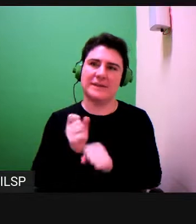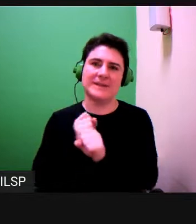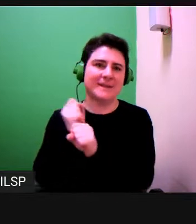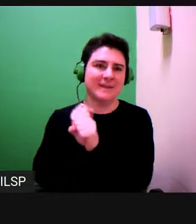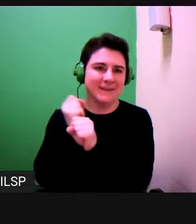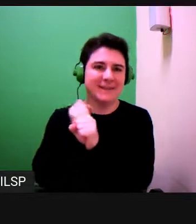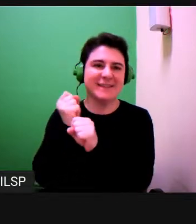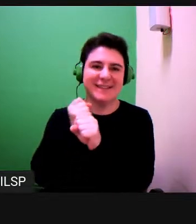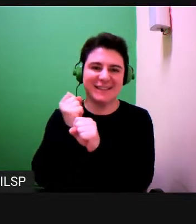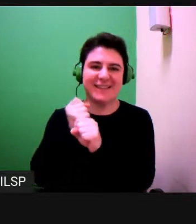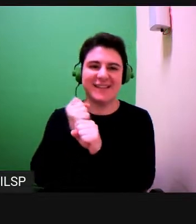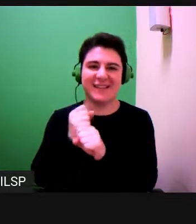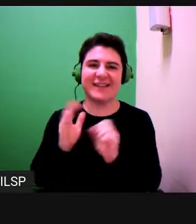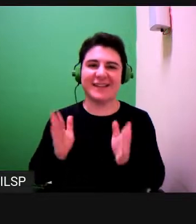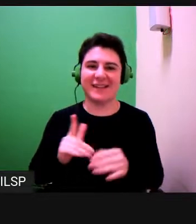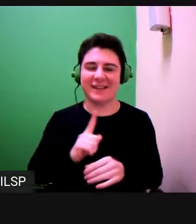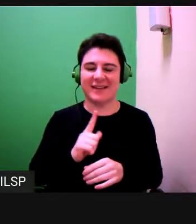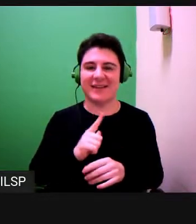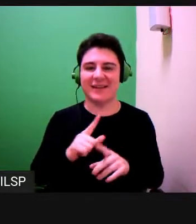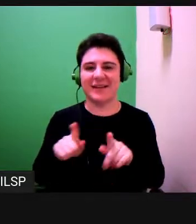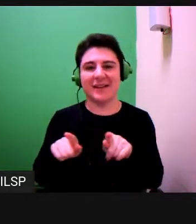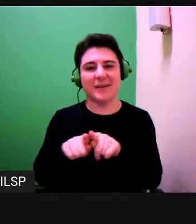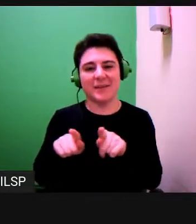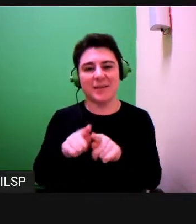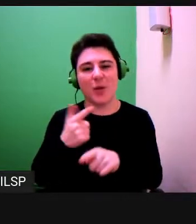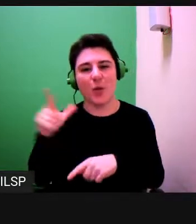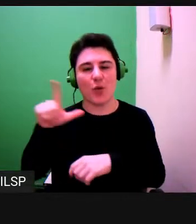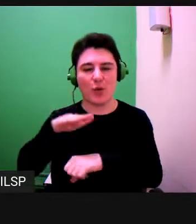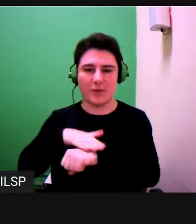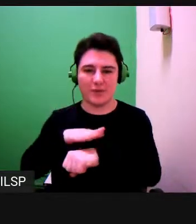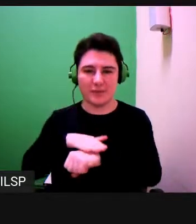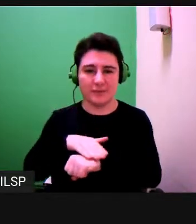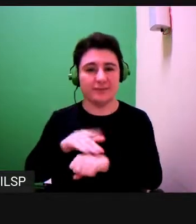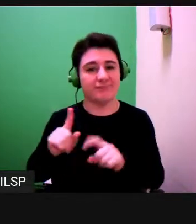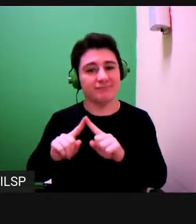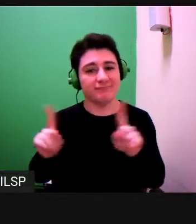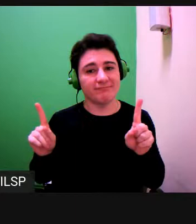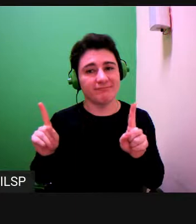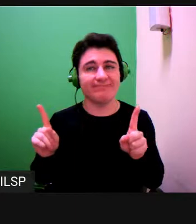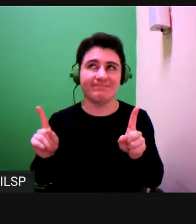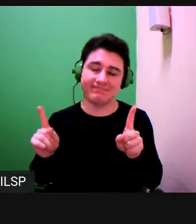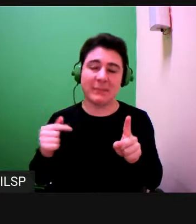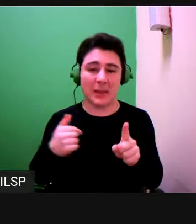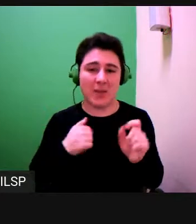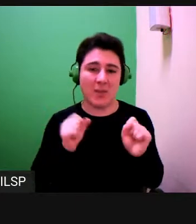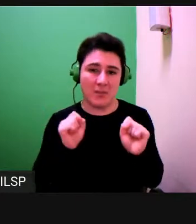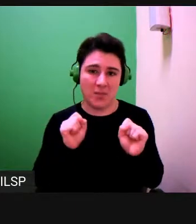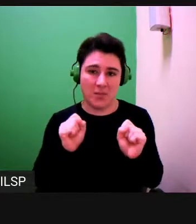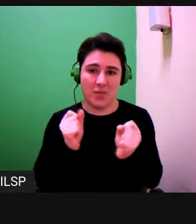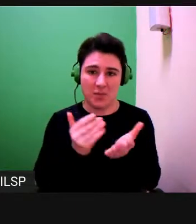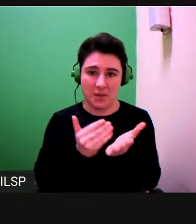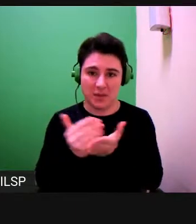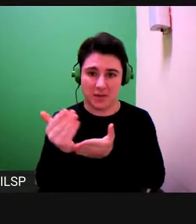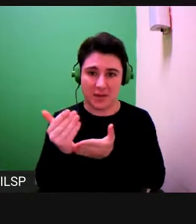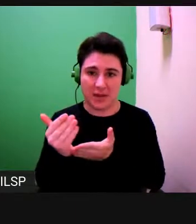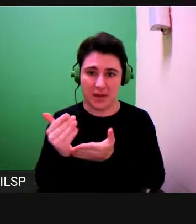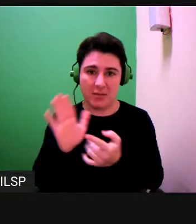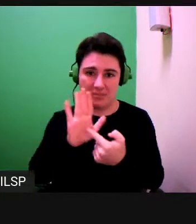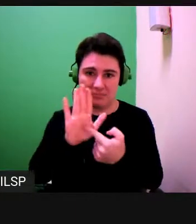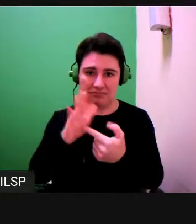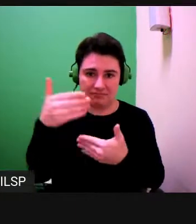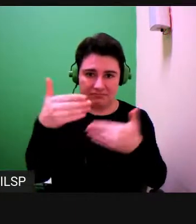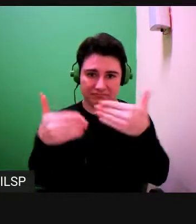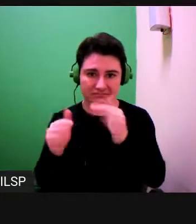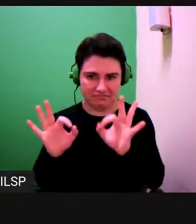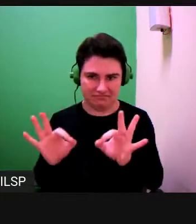e já tem outros momentos. E então eu acho que posso passar para a minha apresentação, certo?